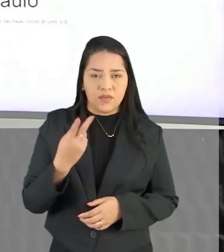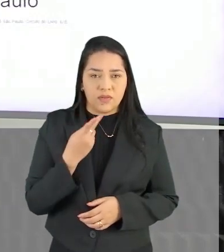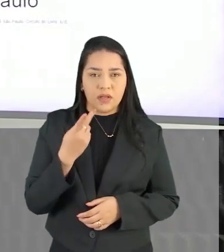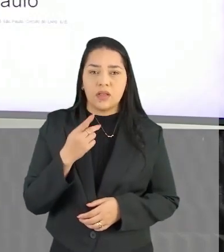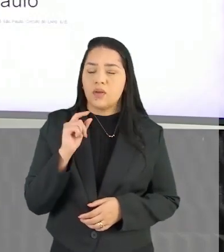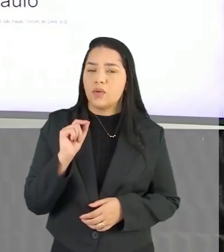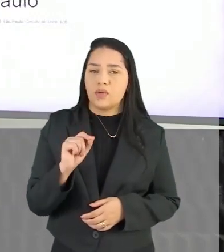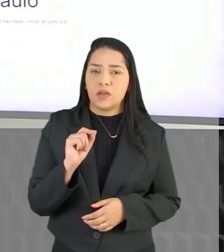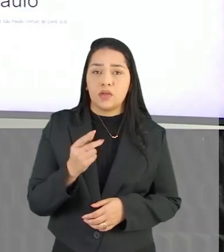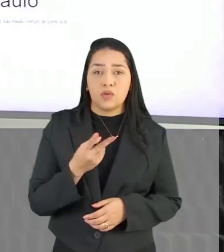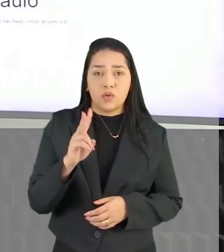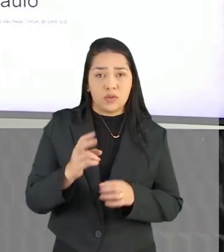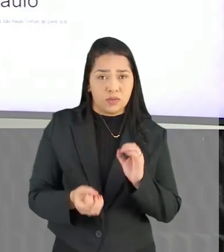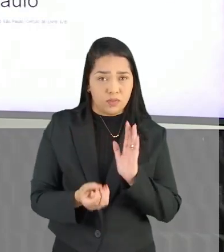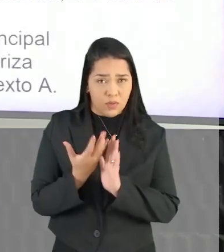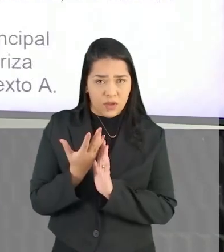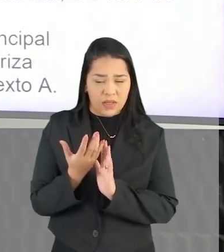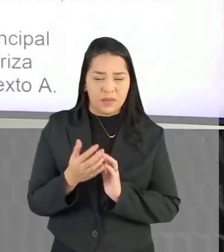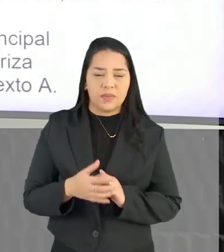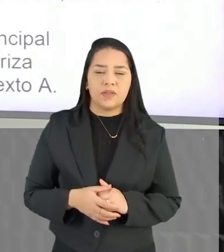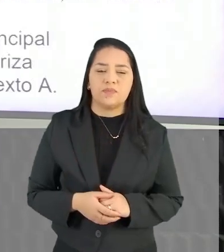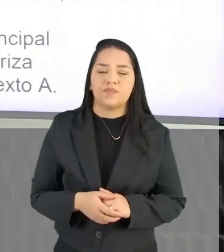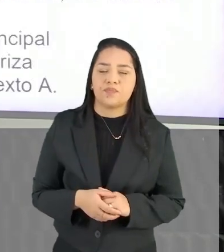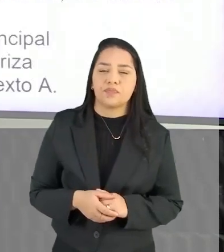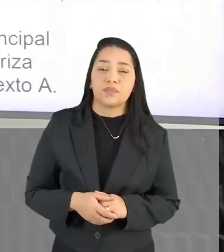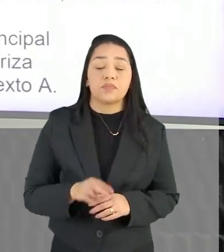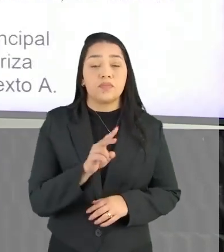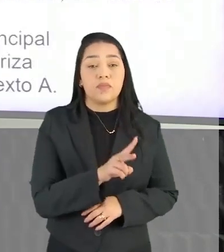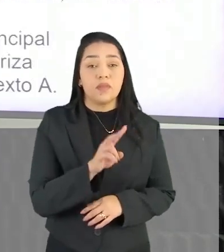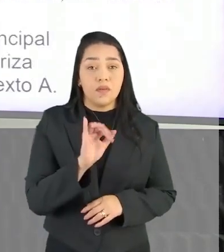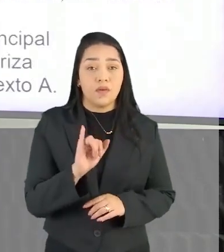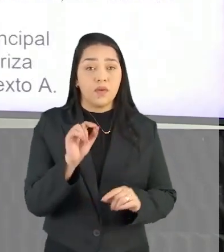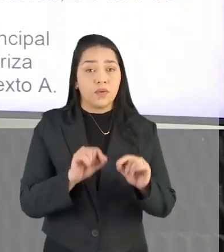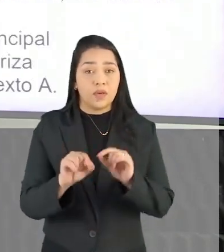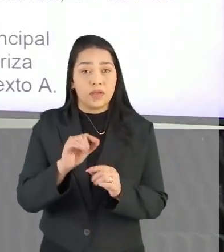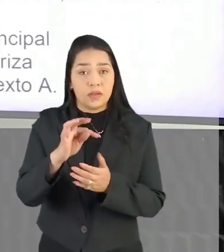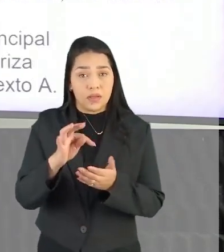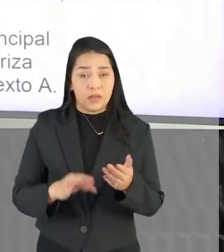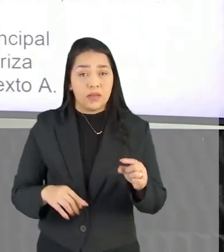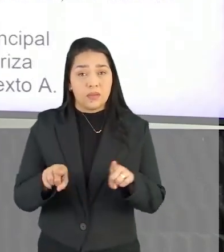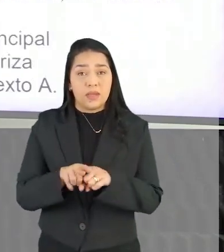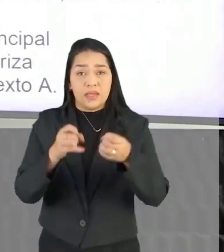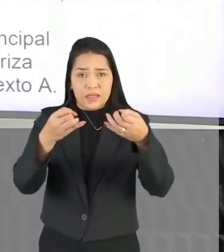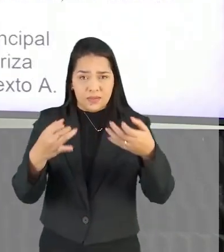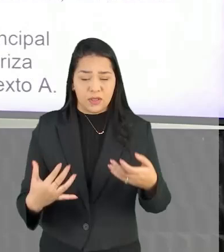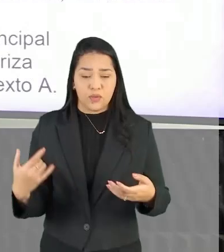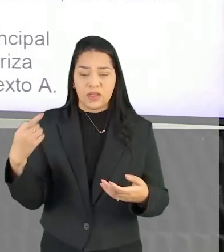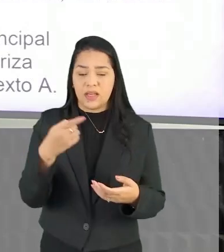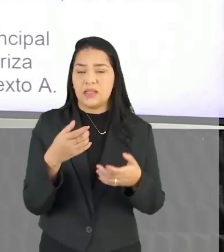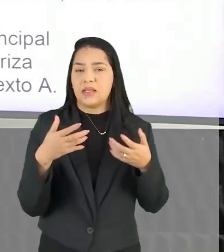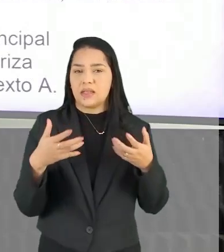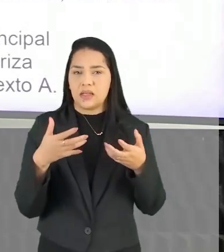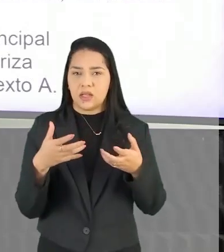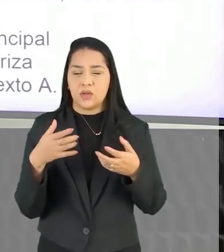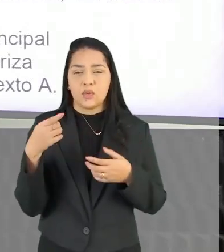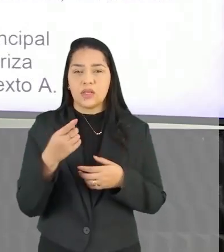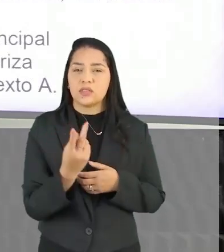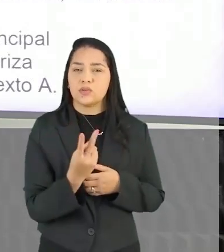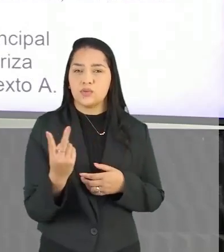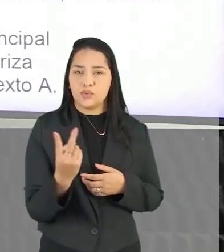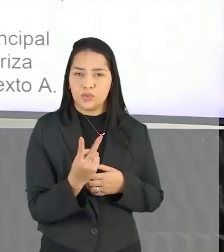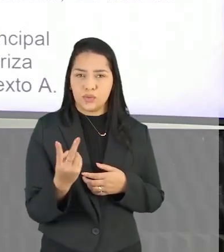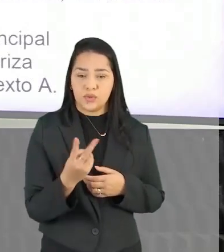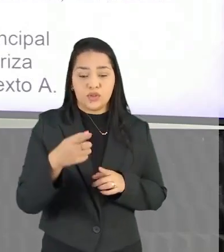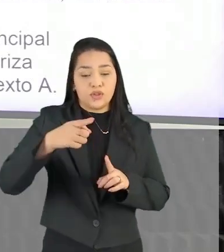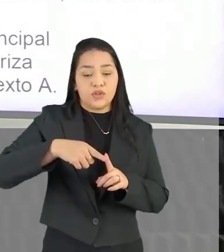tem aqui dois poemas, né? E a gente vai para o enunciado da questão E vê o que é que o texto está querendo Com esses dois